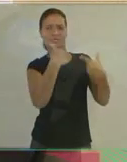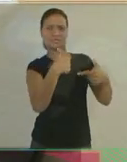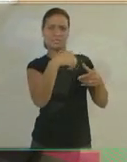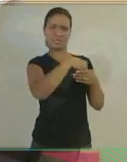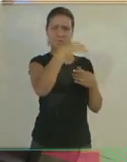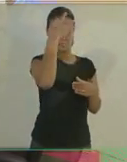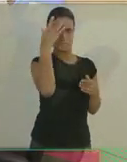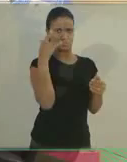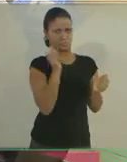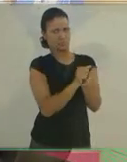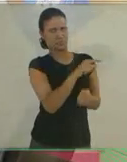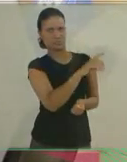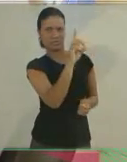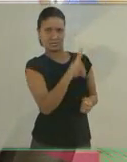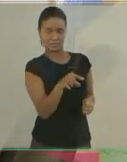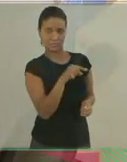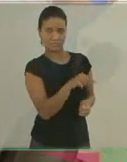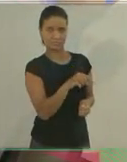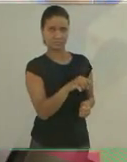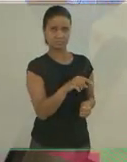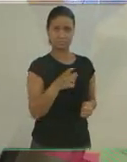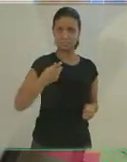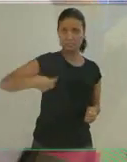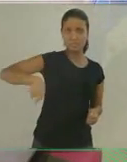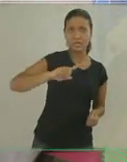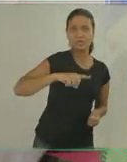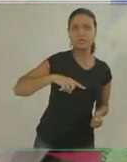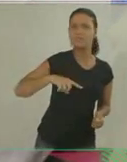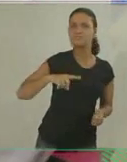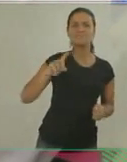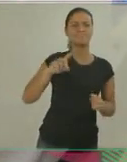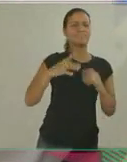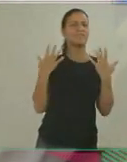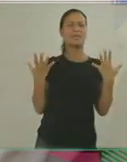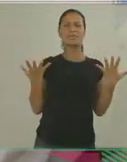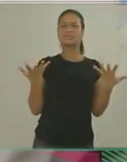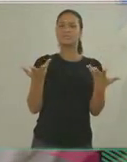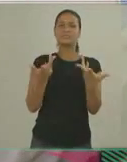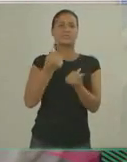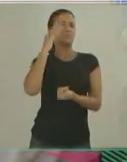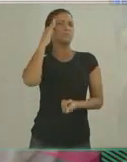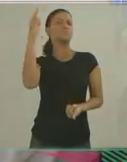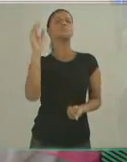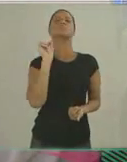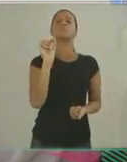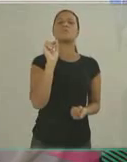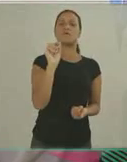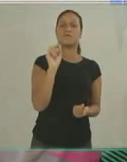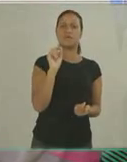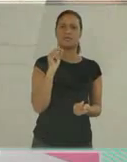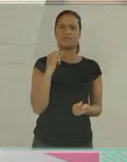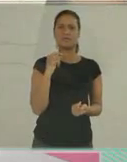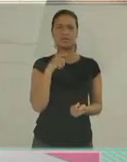com uma pessoa com necessidade especial. Para nós foi uma riqueza muito grande.